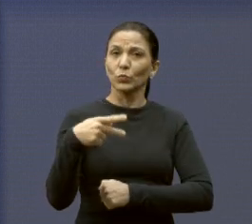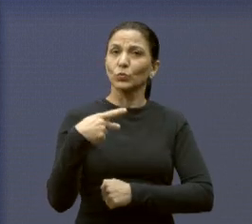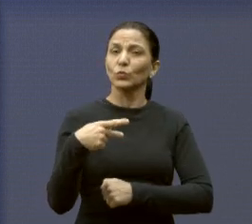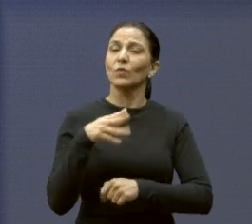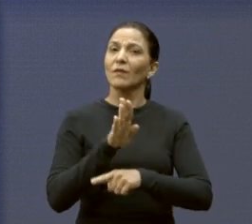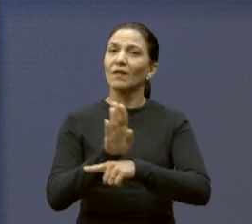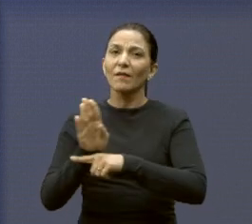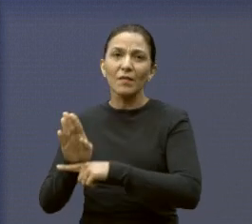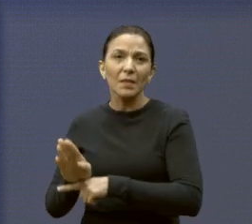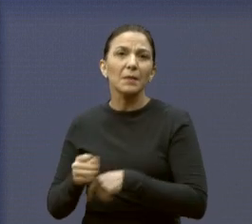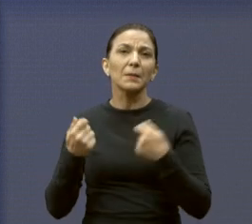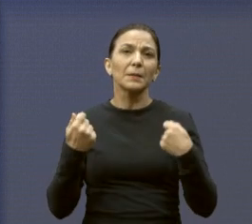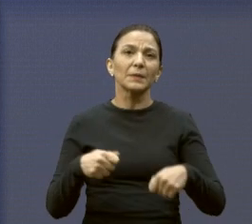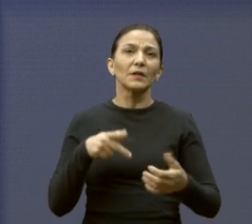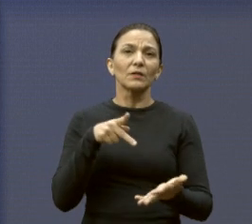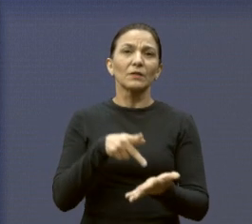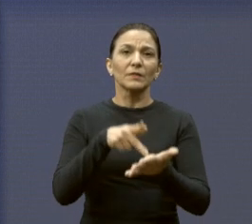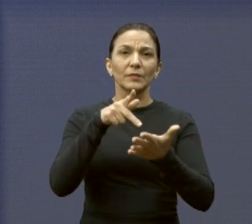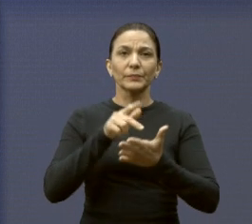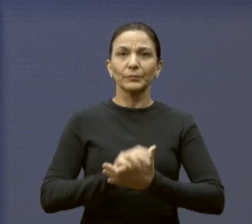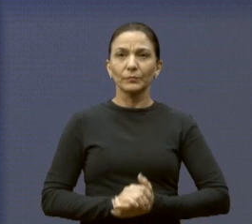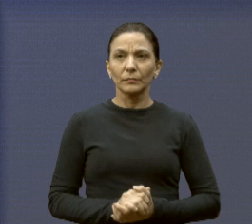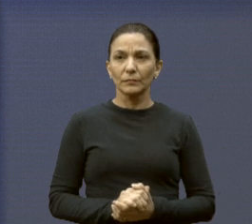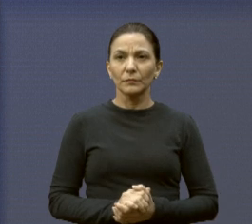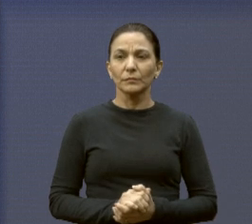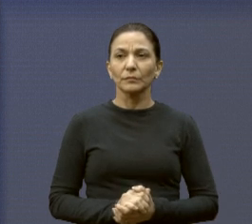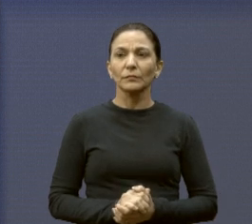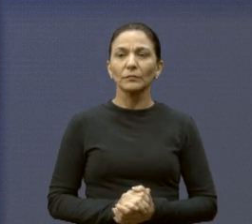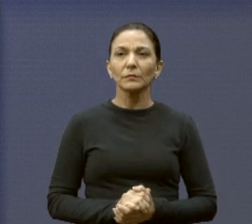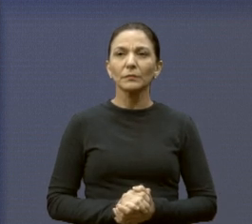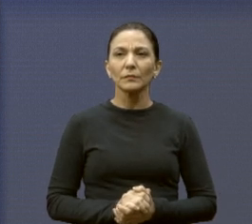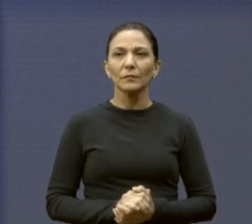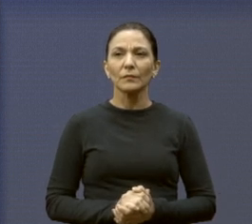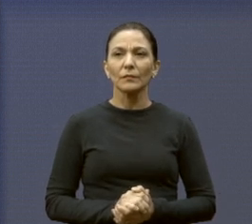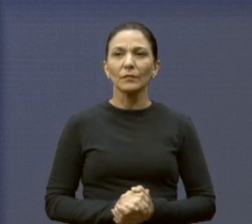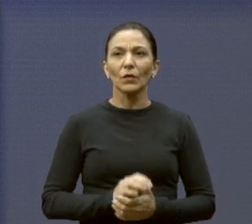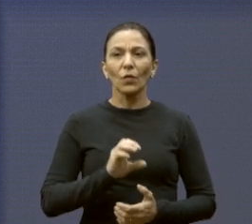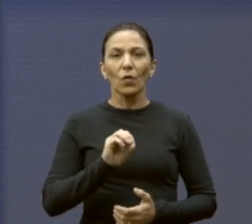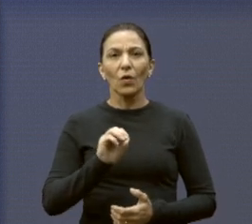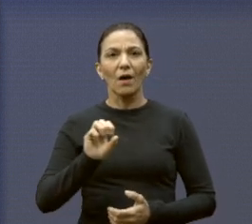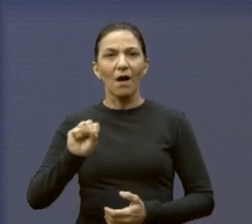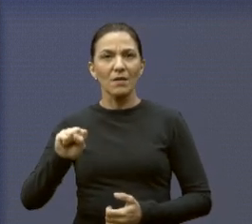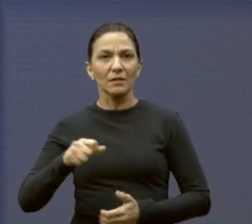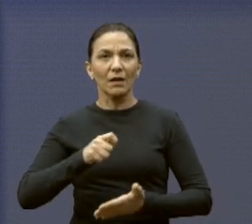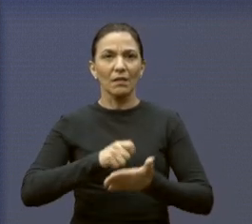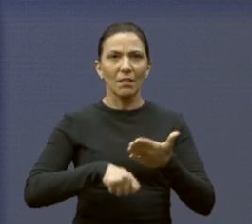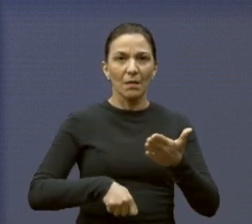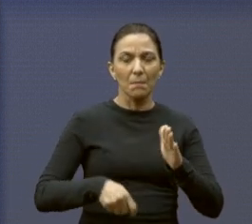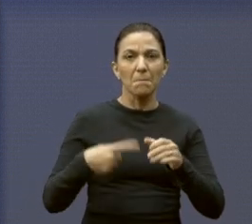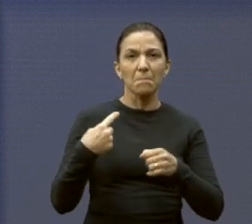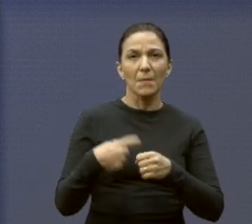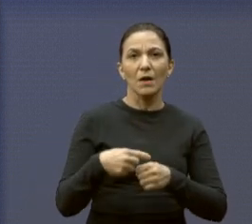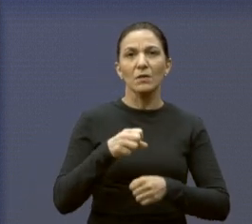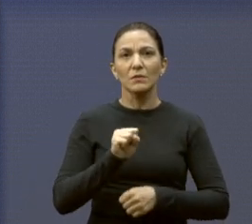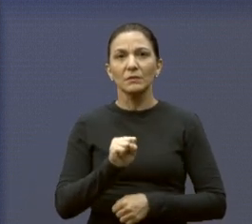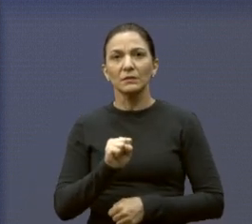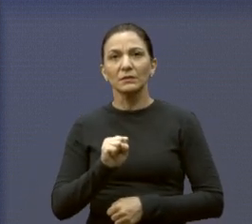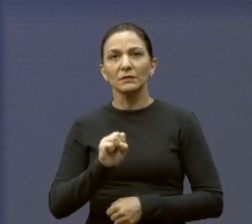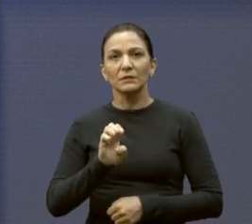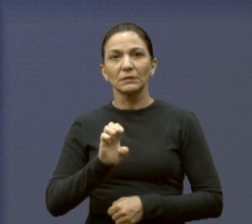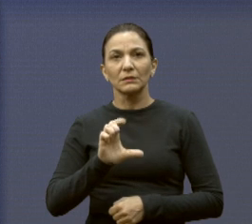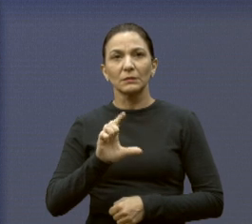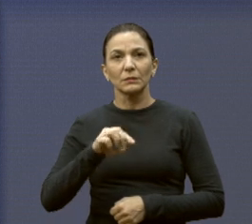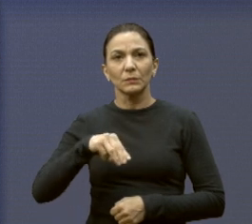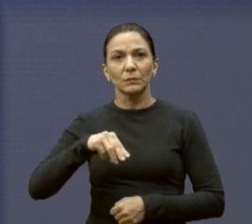necessidades. Próximo, por favor. Também foi assinada a ordem de serviço do seu MIDEI-4. A unidade